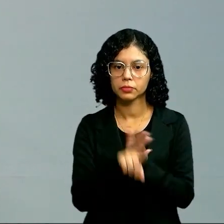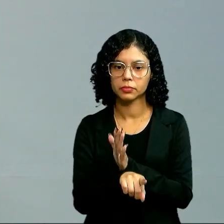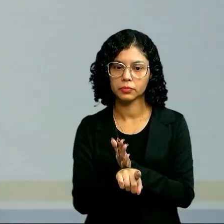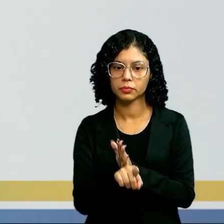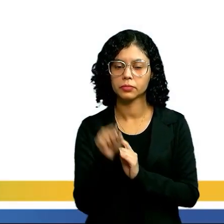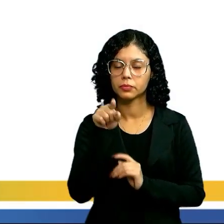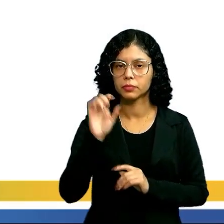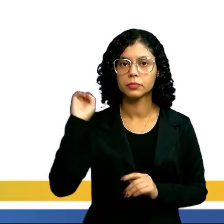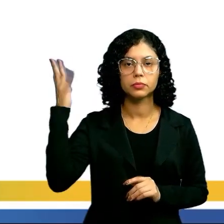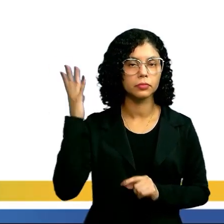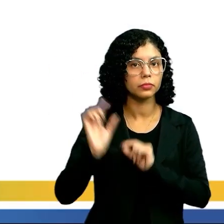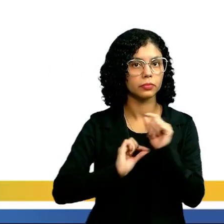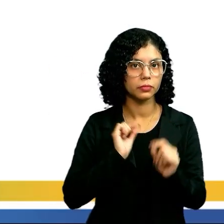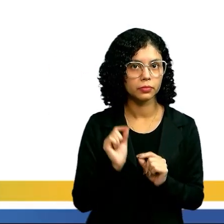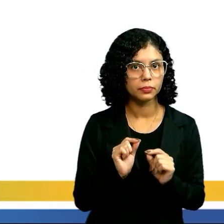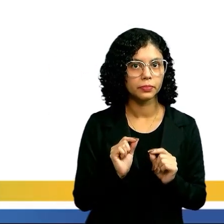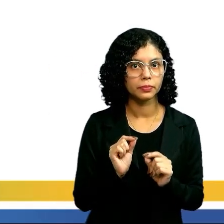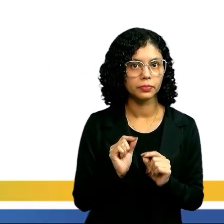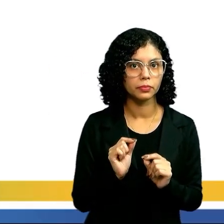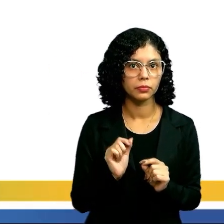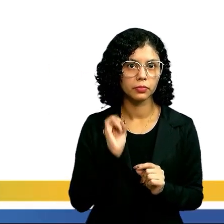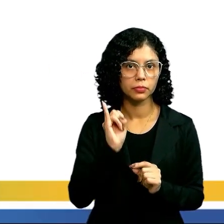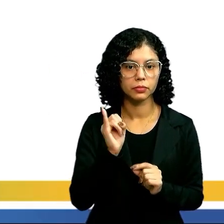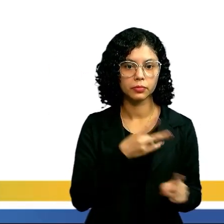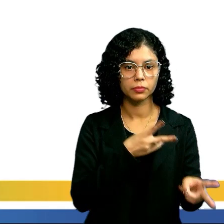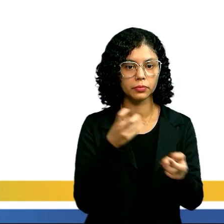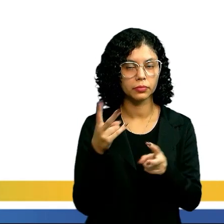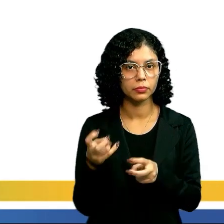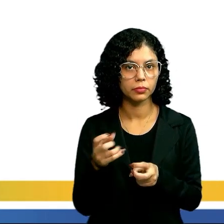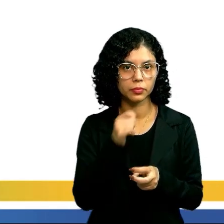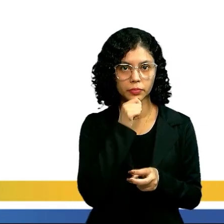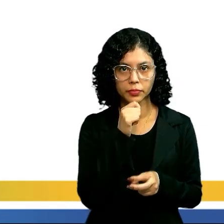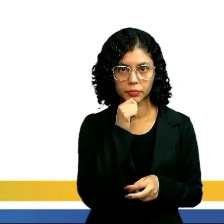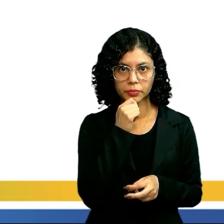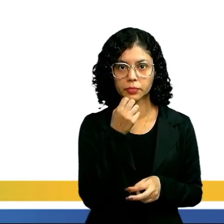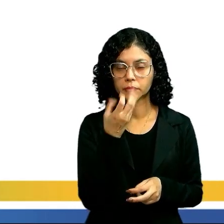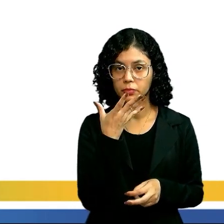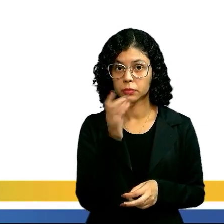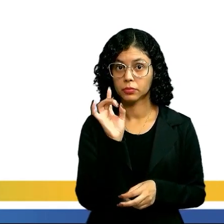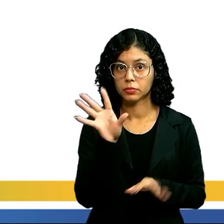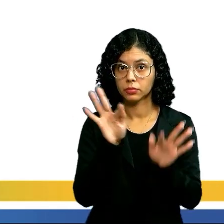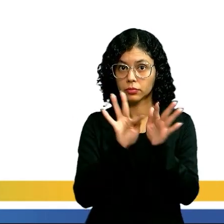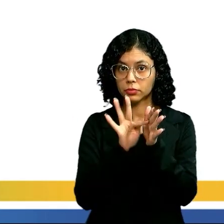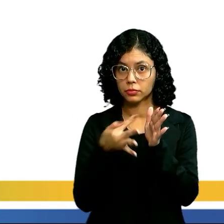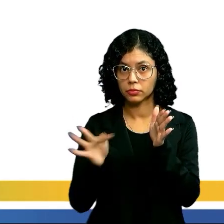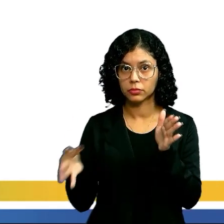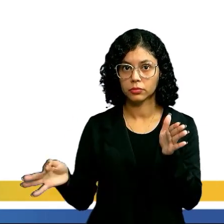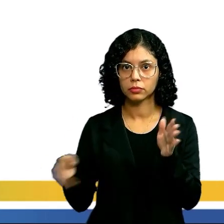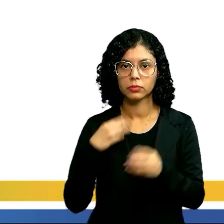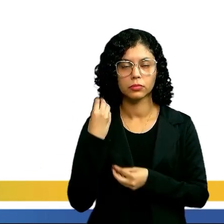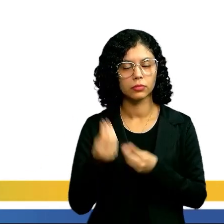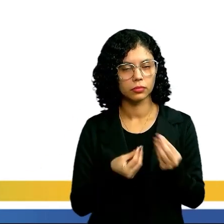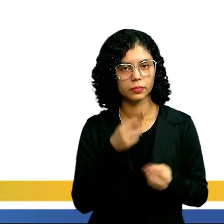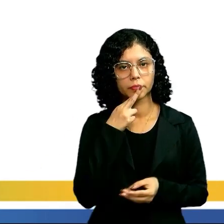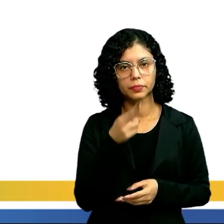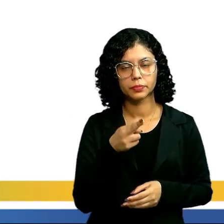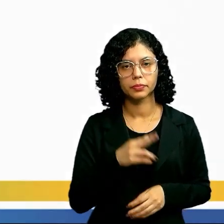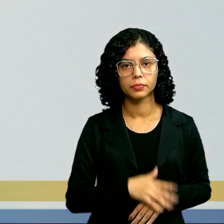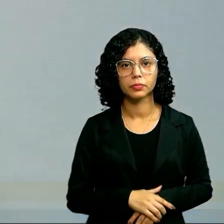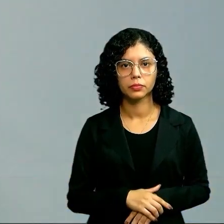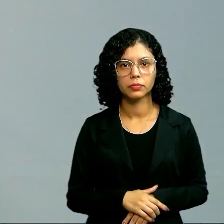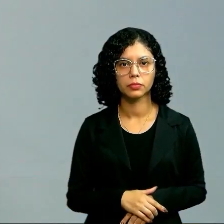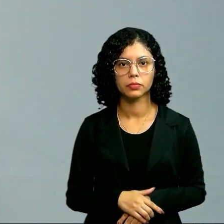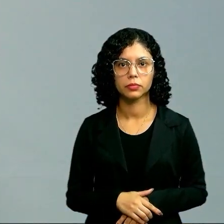Nesse caso aí, se você observa bem, ele está pedindo só a fórmula como vai ser resolvido.